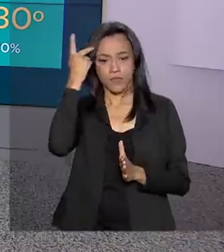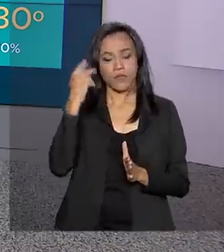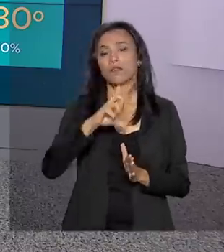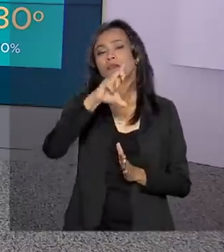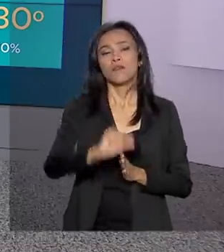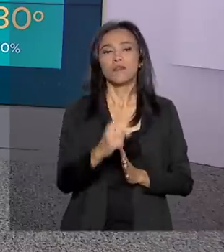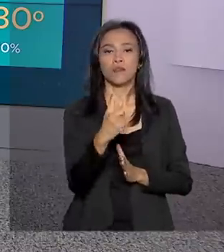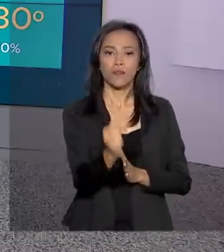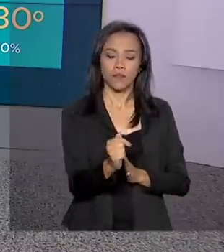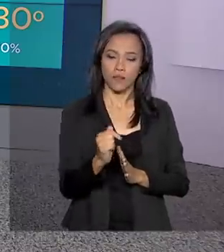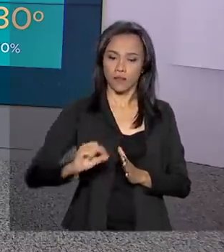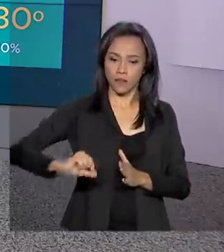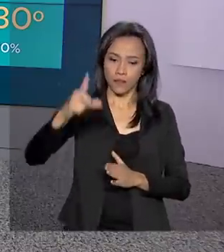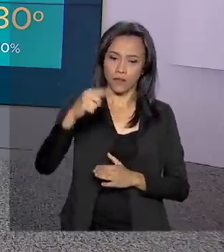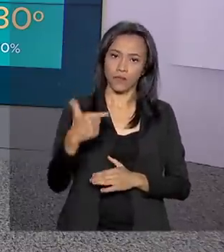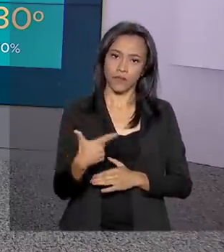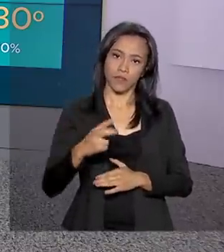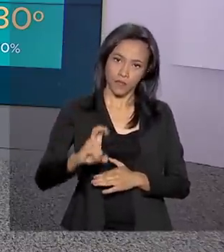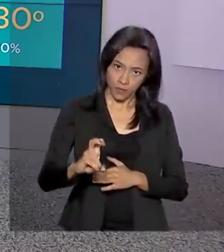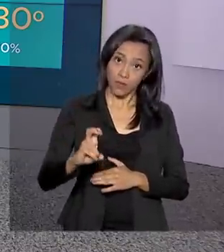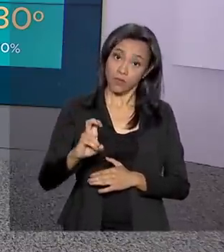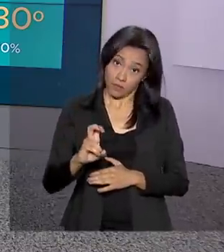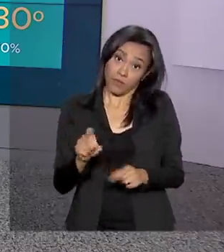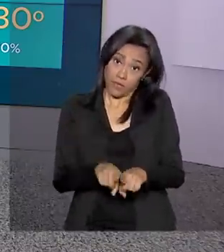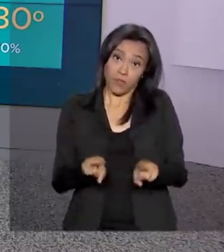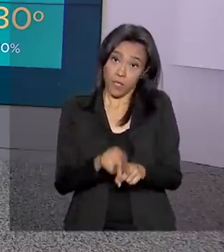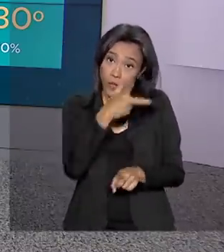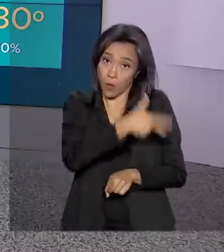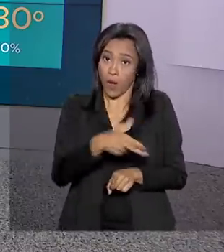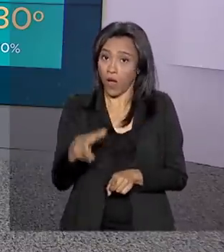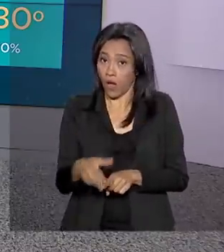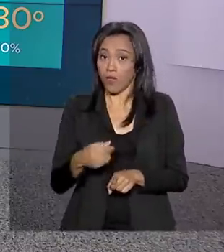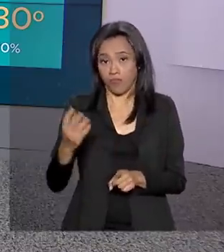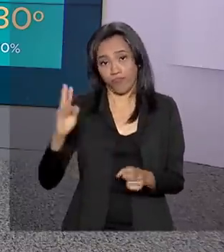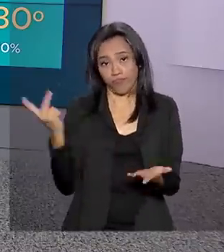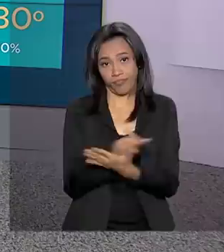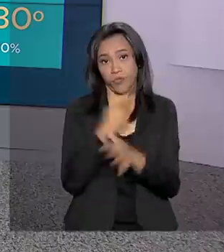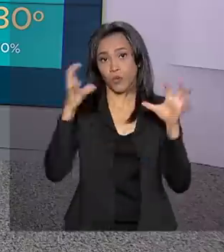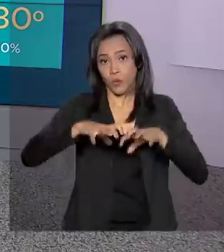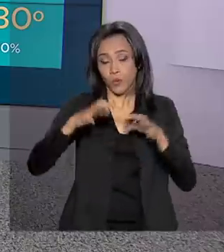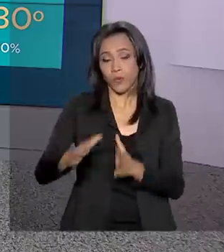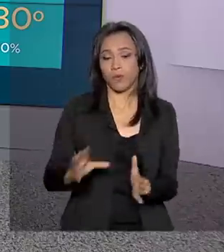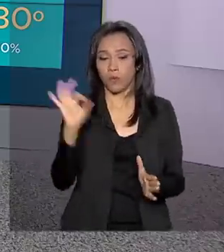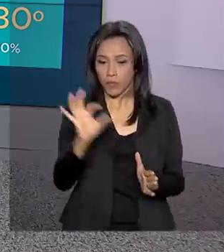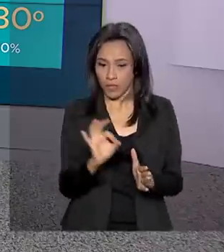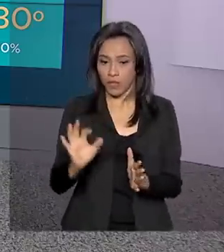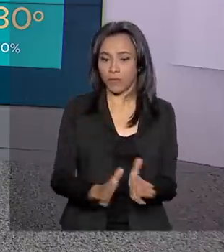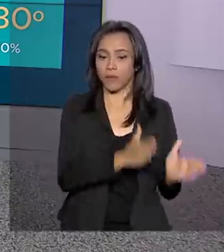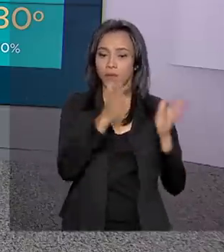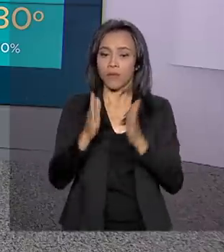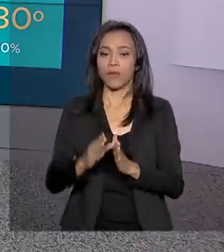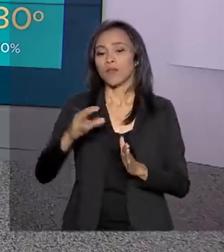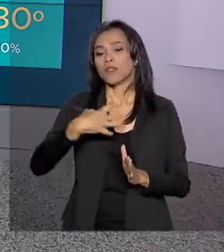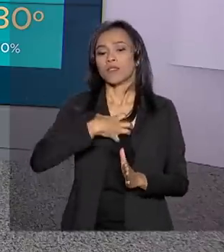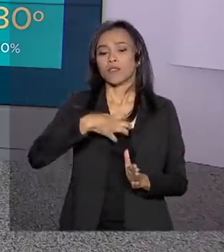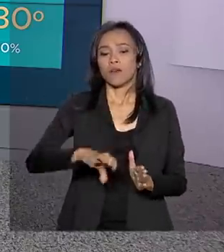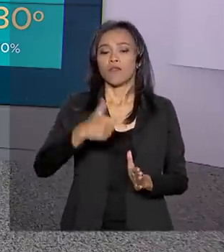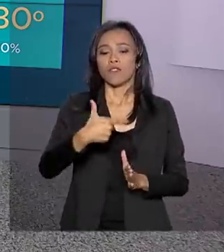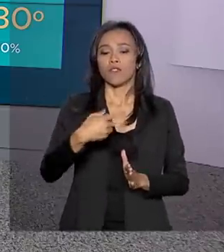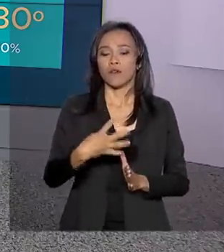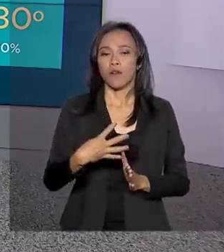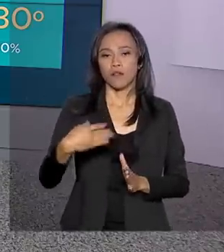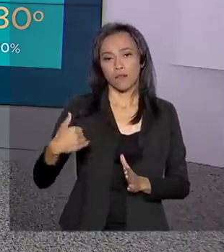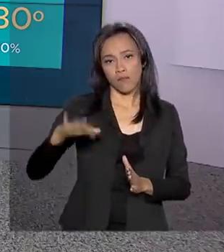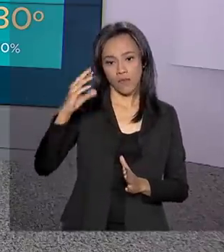mínima de 17, máxima de 25 graus, também 5% de possibilidade de chuva. E em Salvador, mínima de 24, máxima de